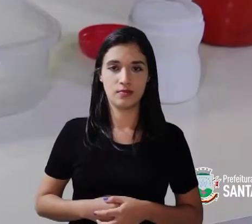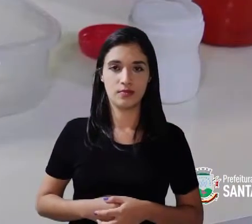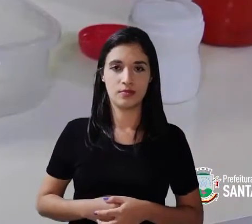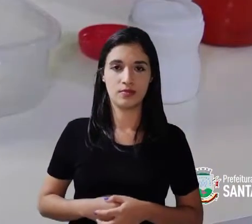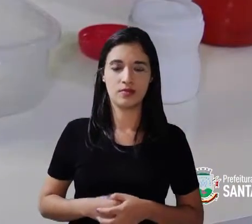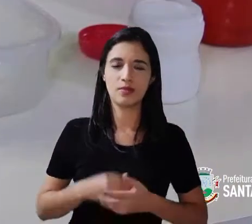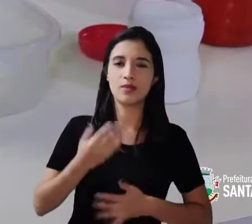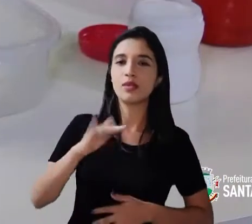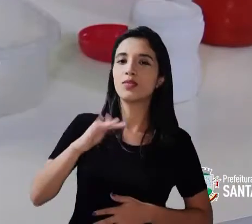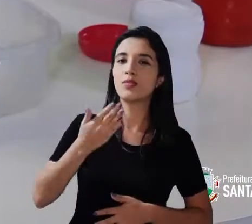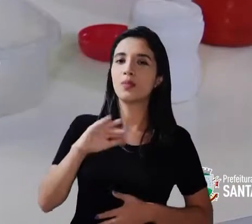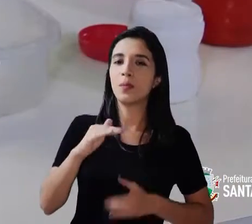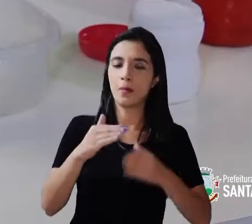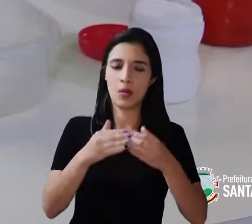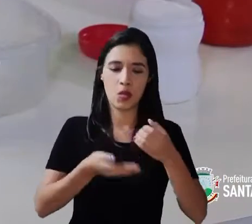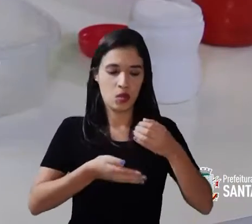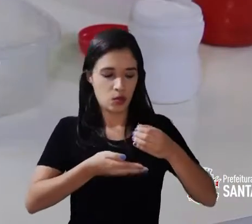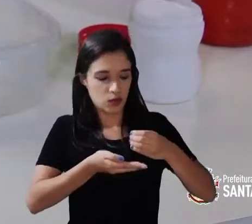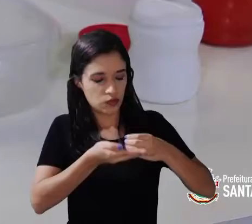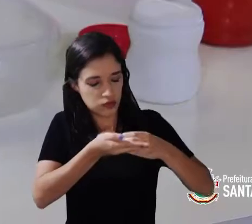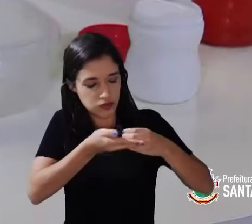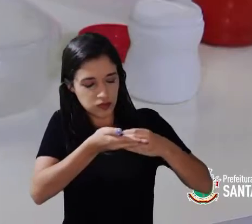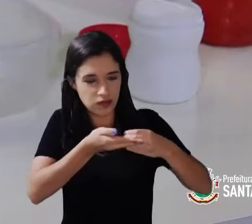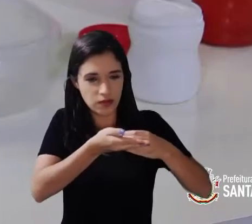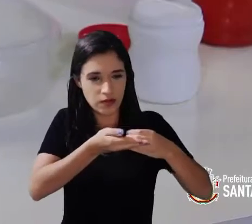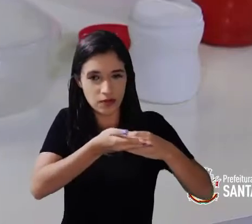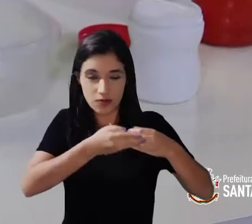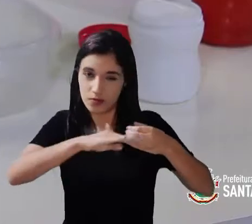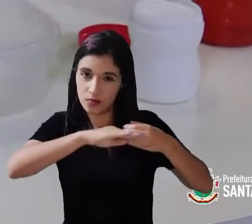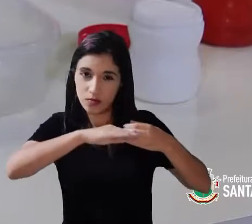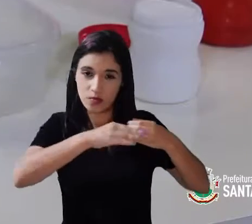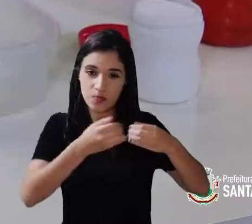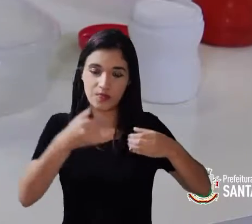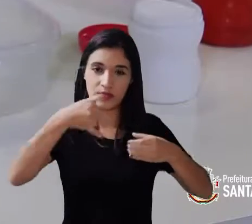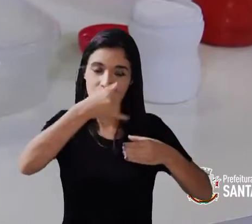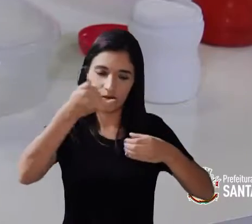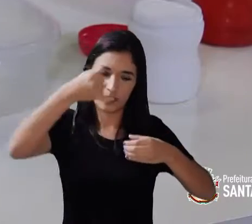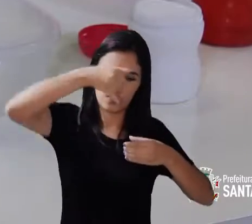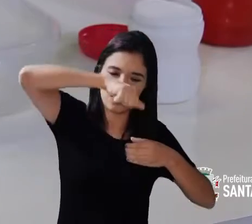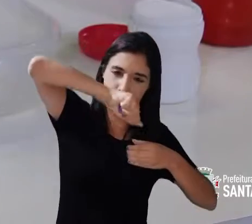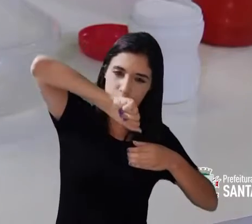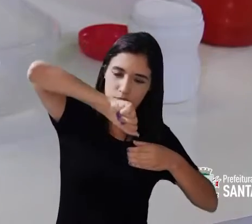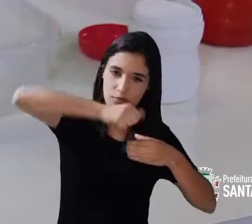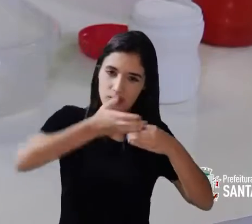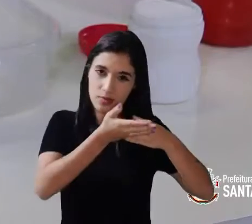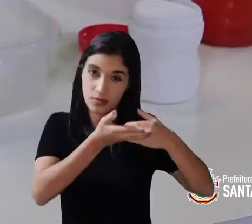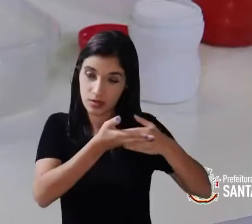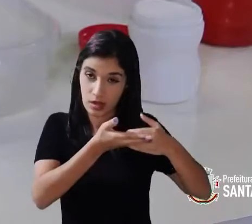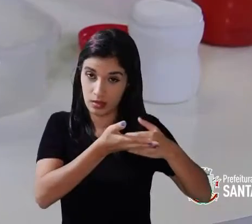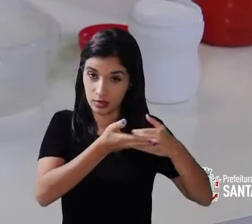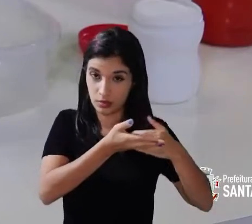Eu vou colocar mais ou menos metade do copo de vinagre.